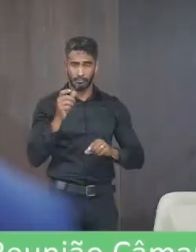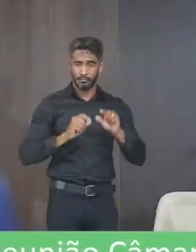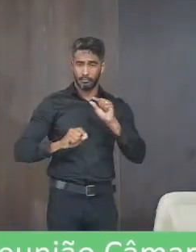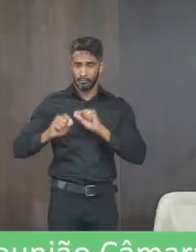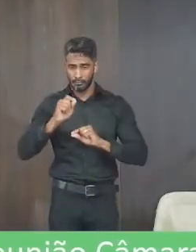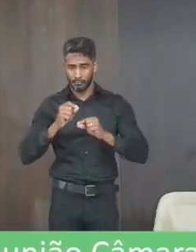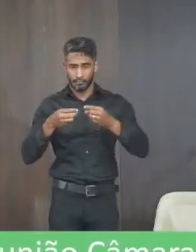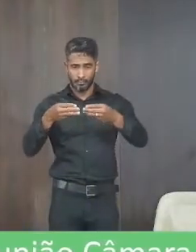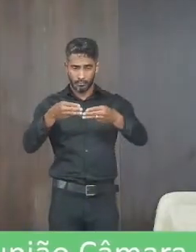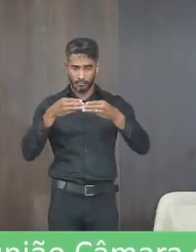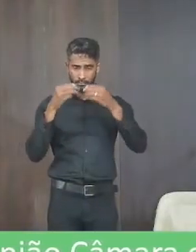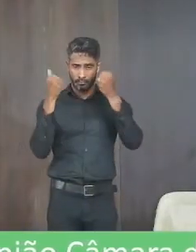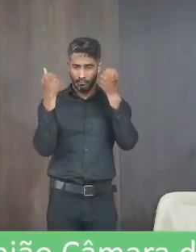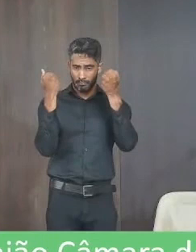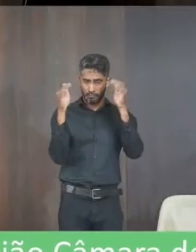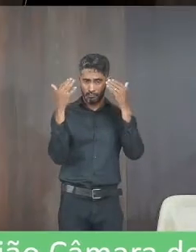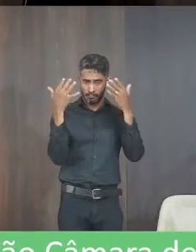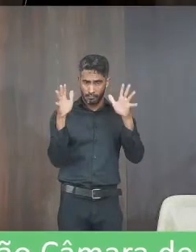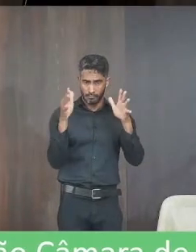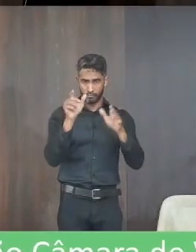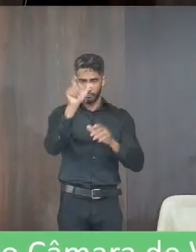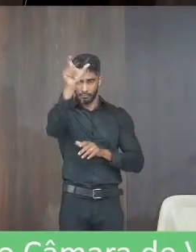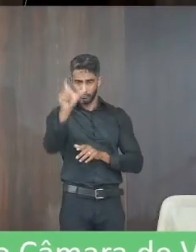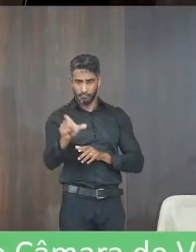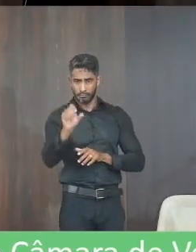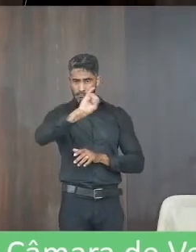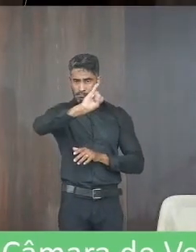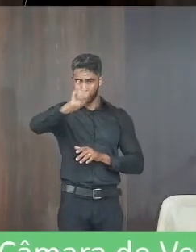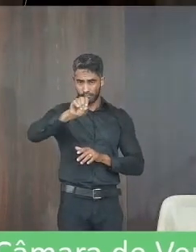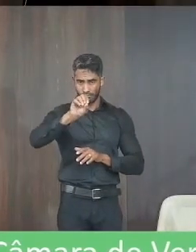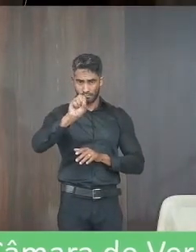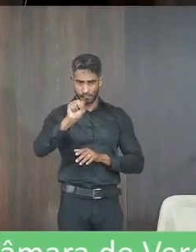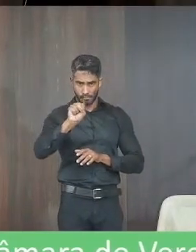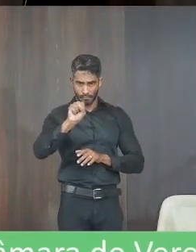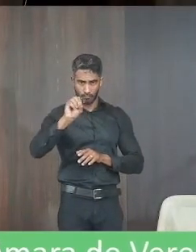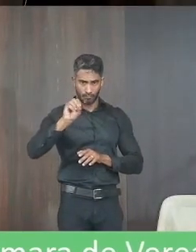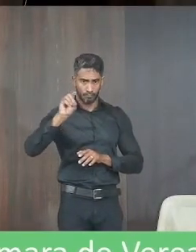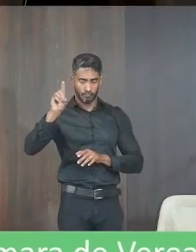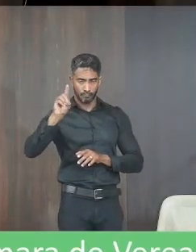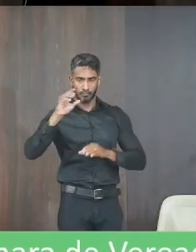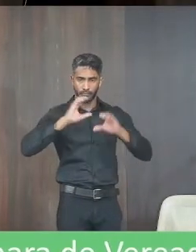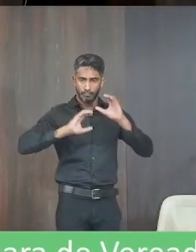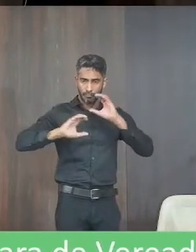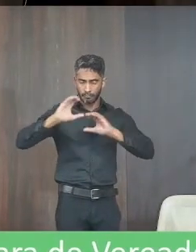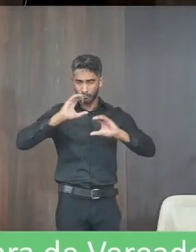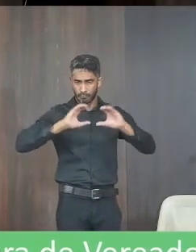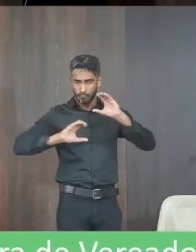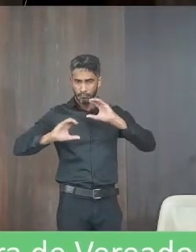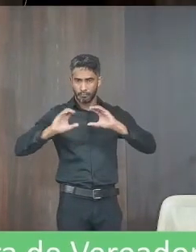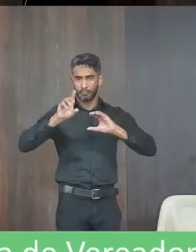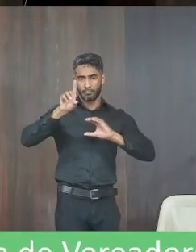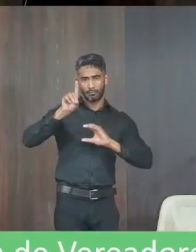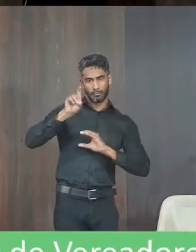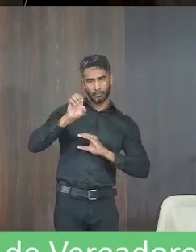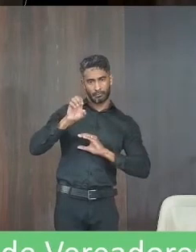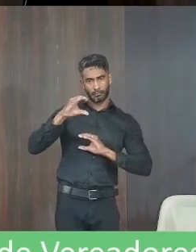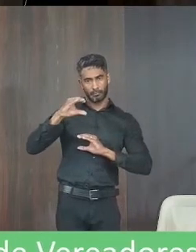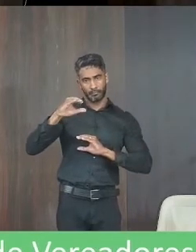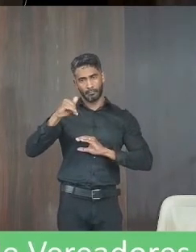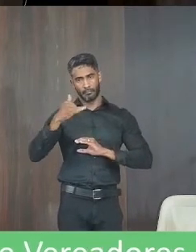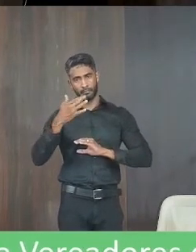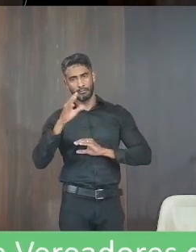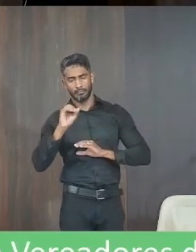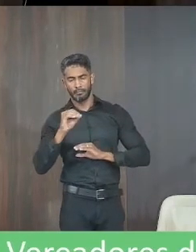que seja encaminhada a moção com voz de aplauso ao senhor José Veríssimo da Silva o cantor decão muito